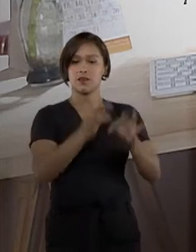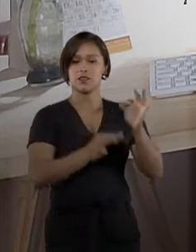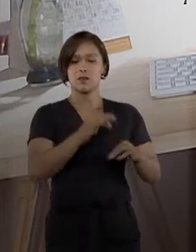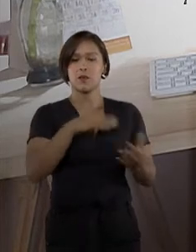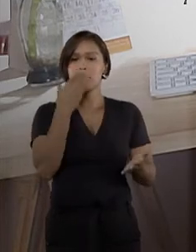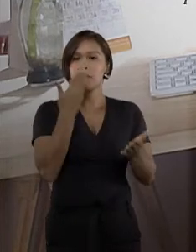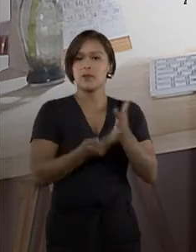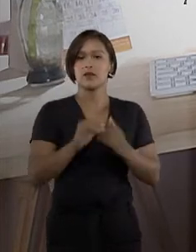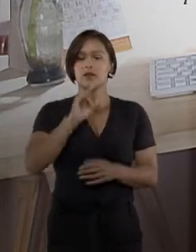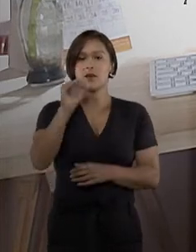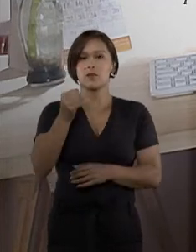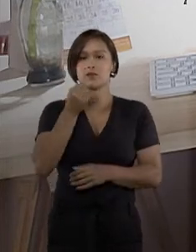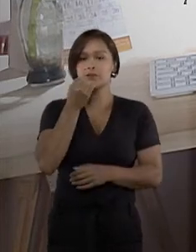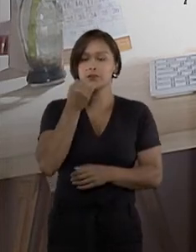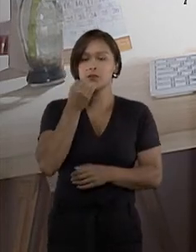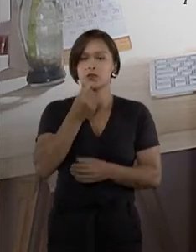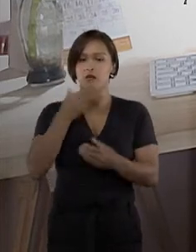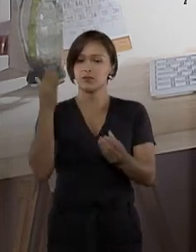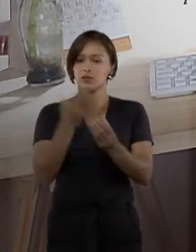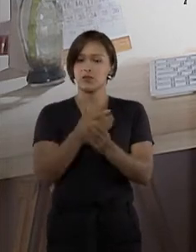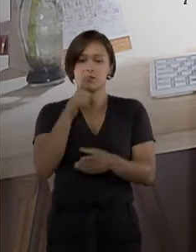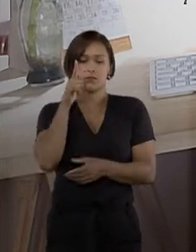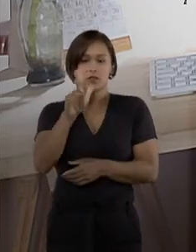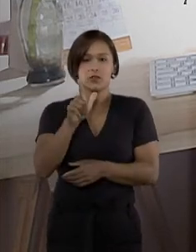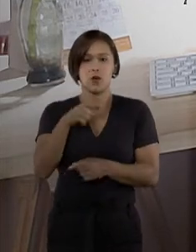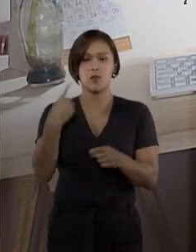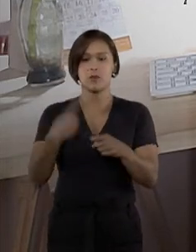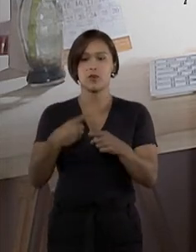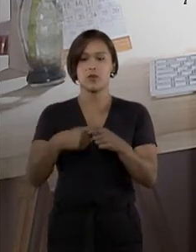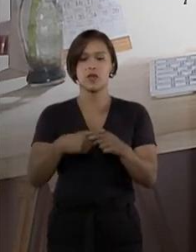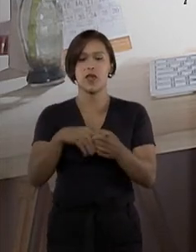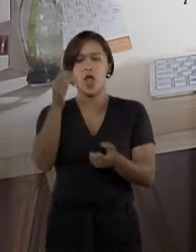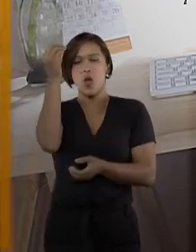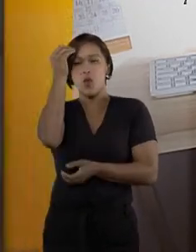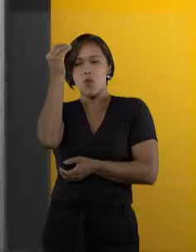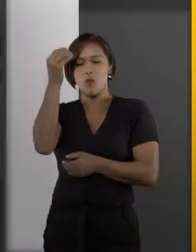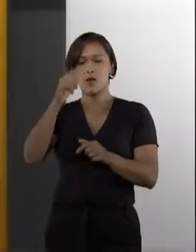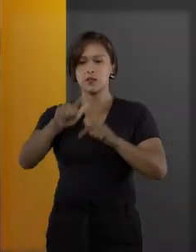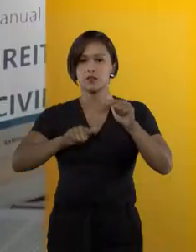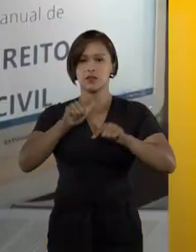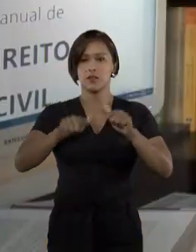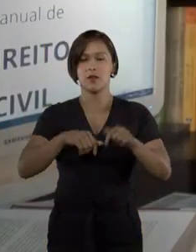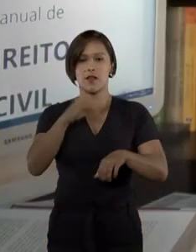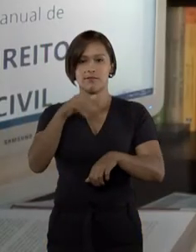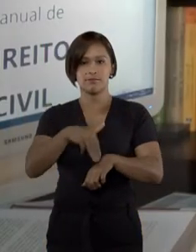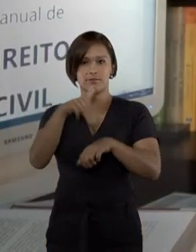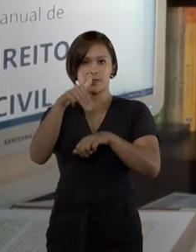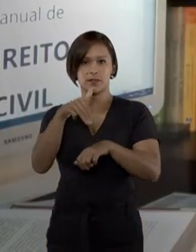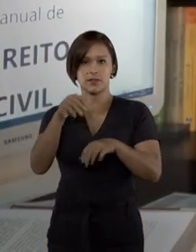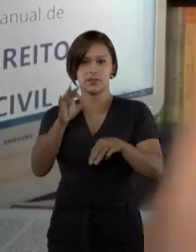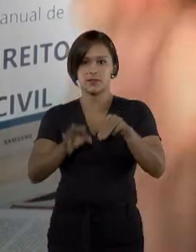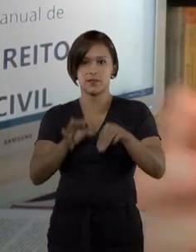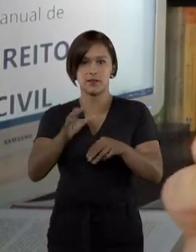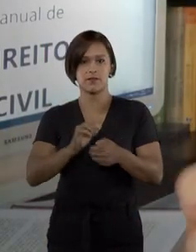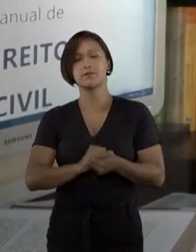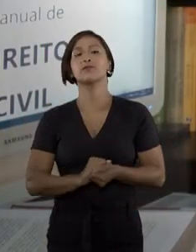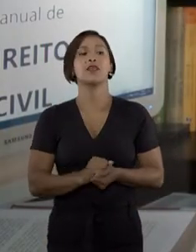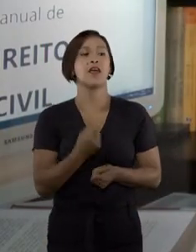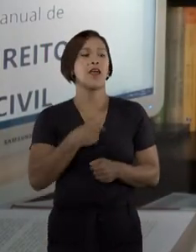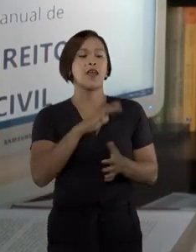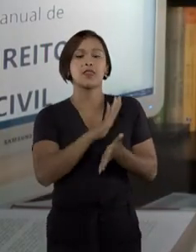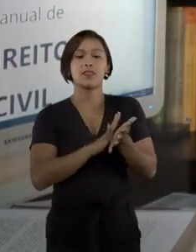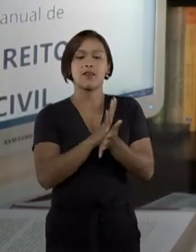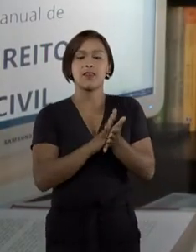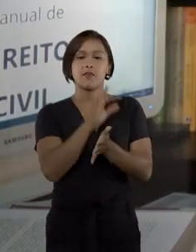chance de ganhar o processo por causa da atuação culposa de um funcionário ministerial. Nada mais é do que uma teoria